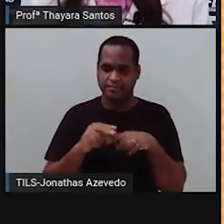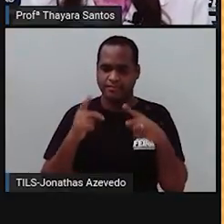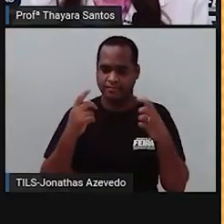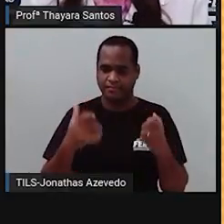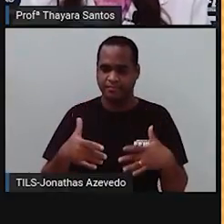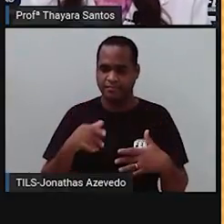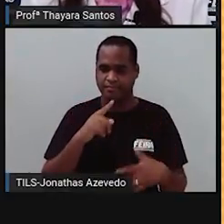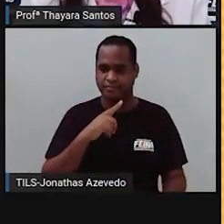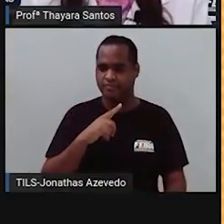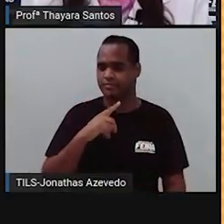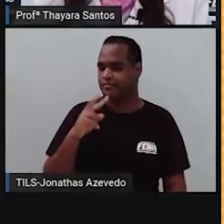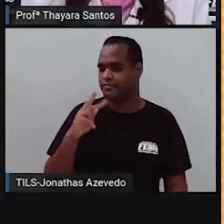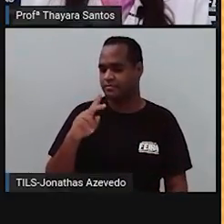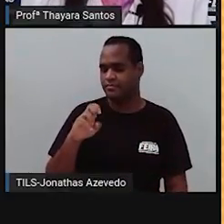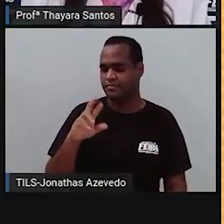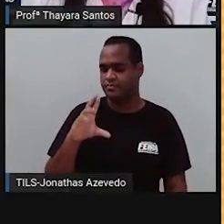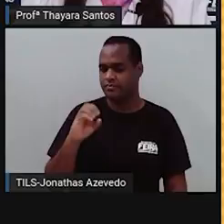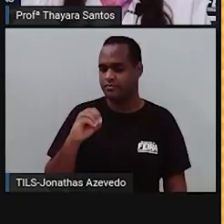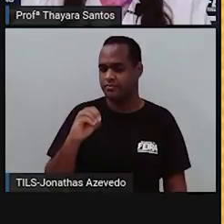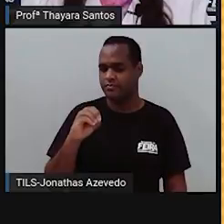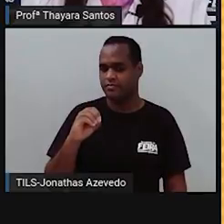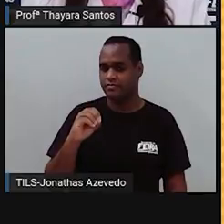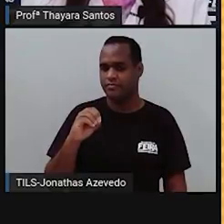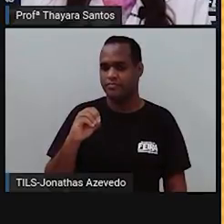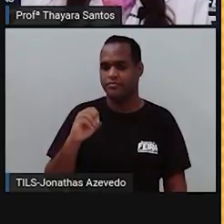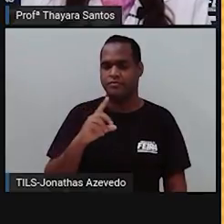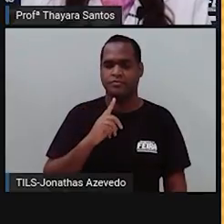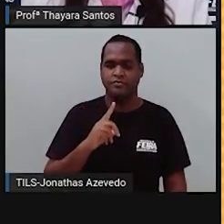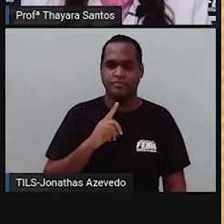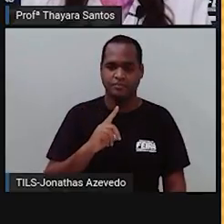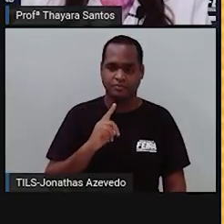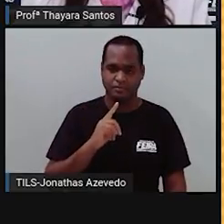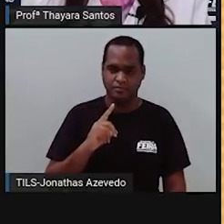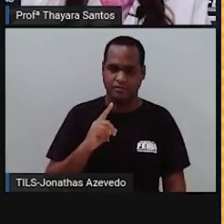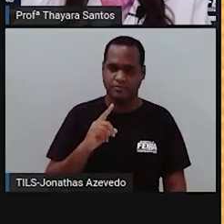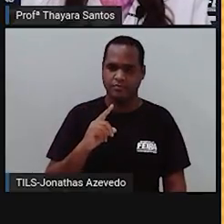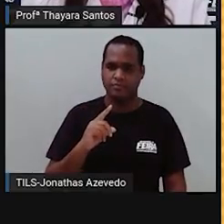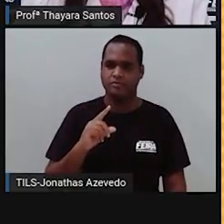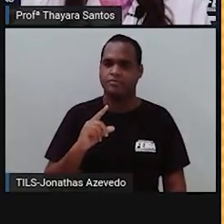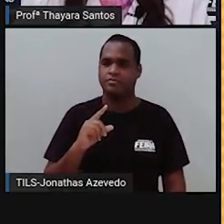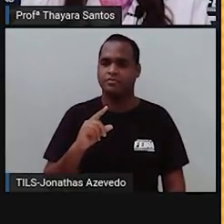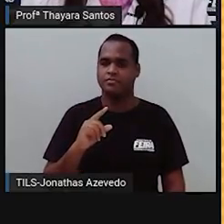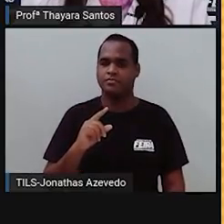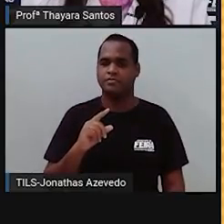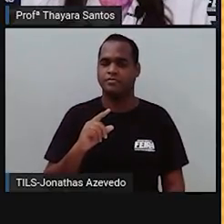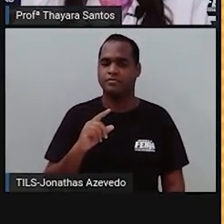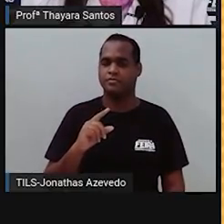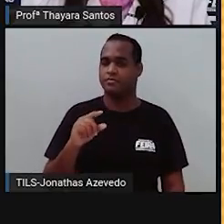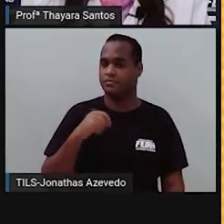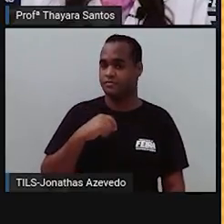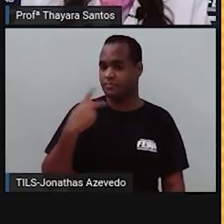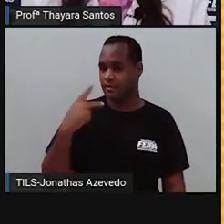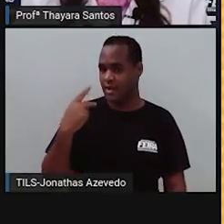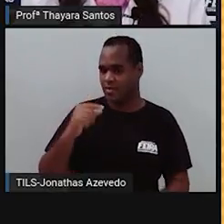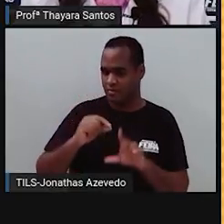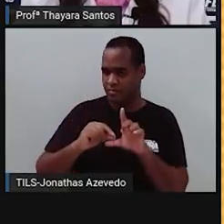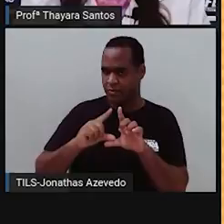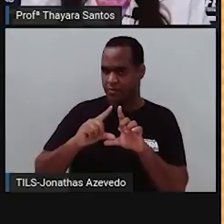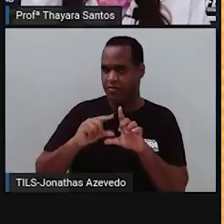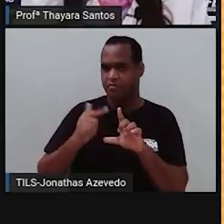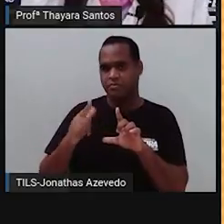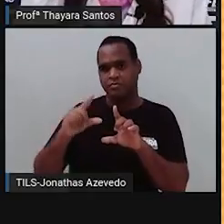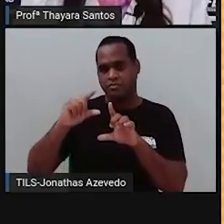é heterozigota para textura. Por quê? Porque ela herdou um gene dominante e um gene